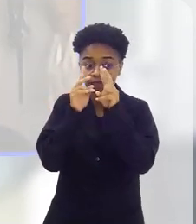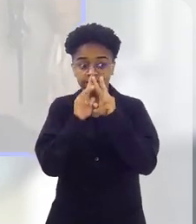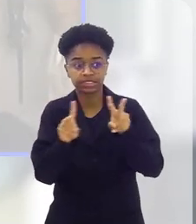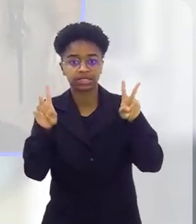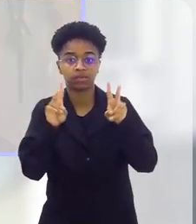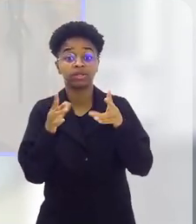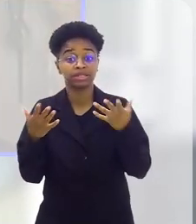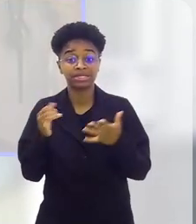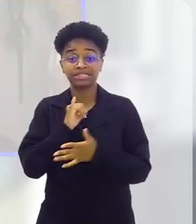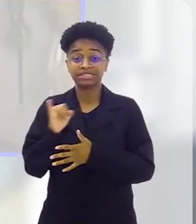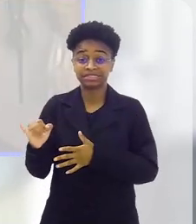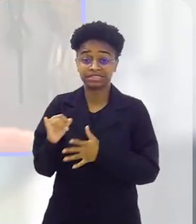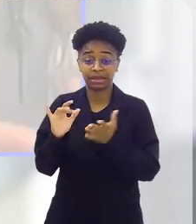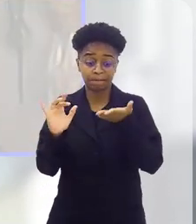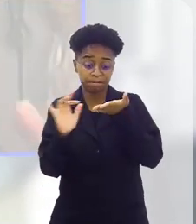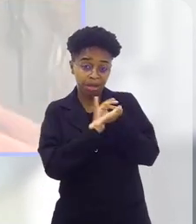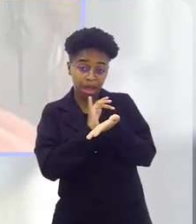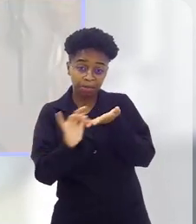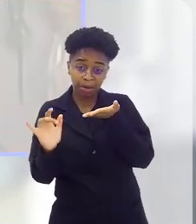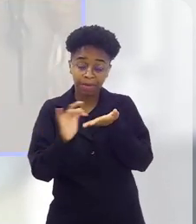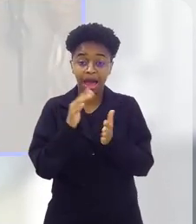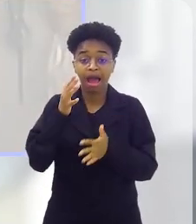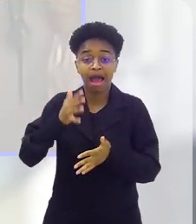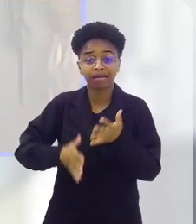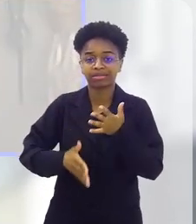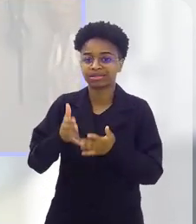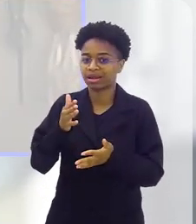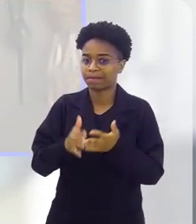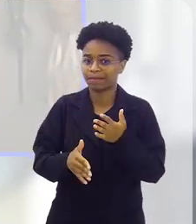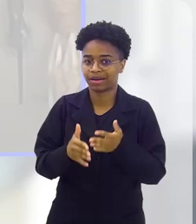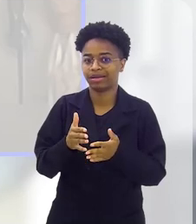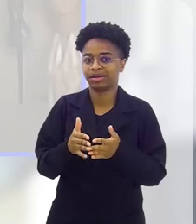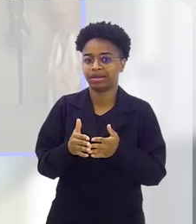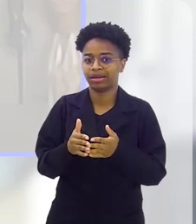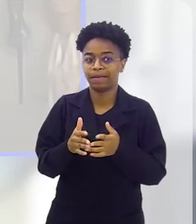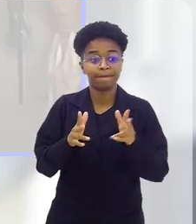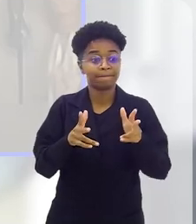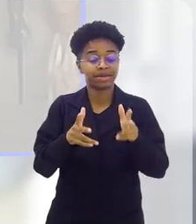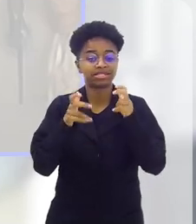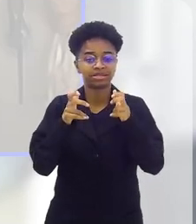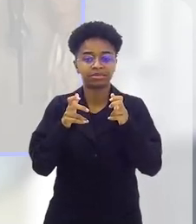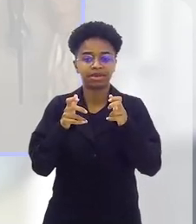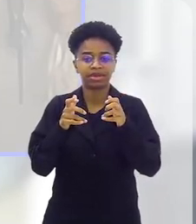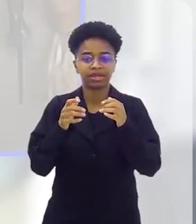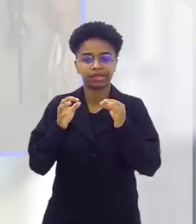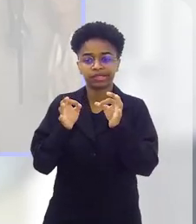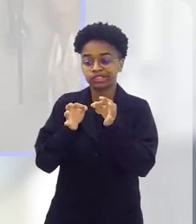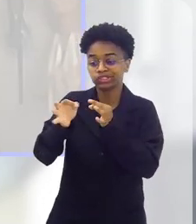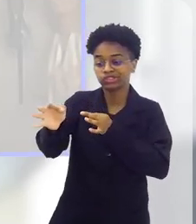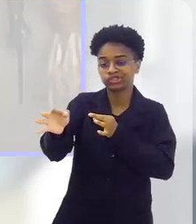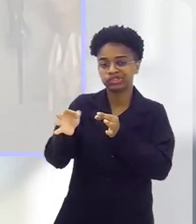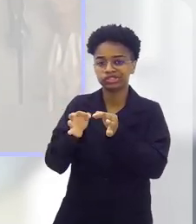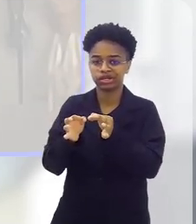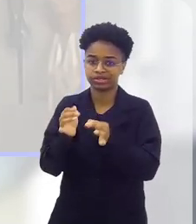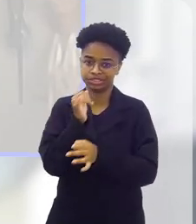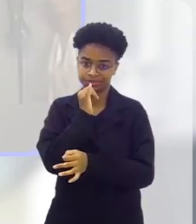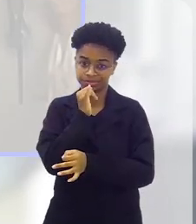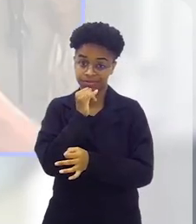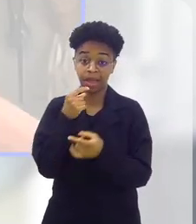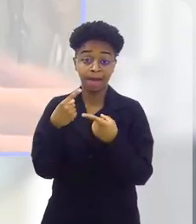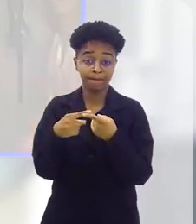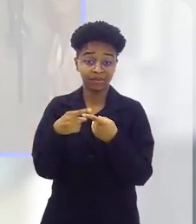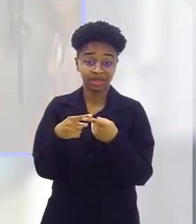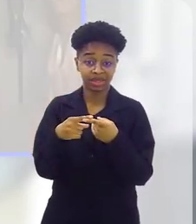coloca uma tela, isso atrapalha muito a questão da discriminação, da profundidade, por exemplo,